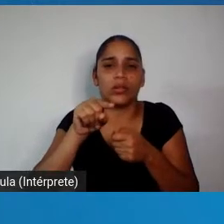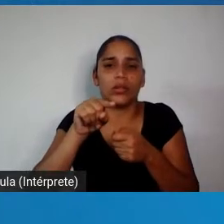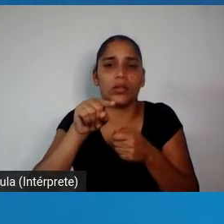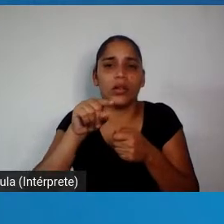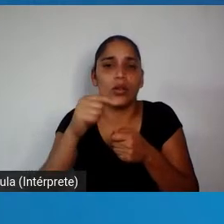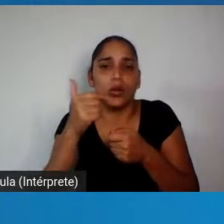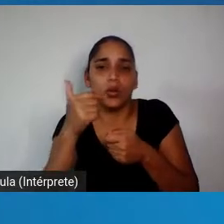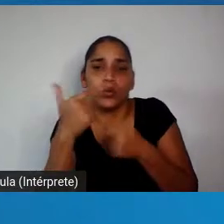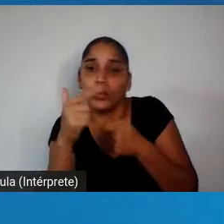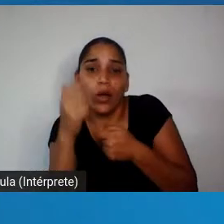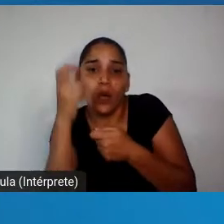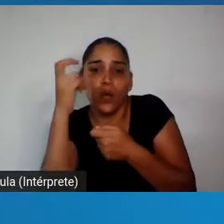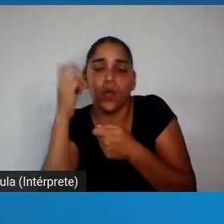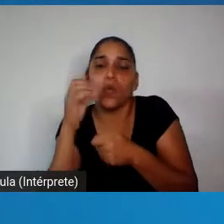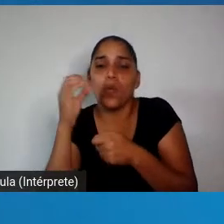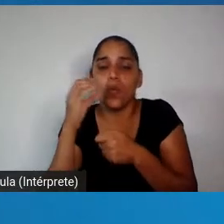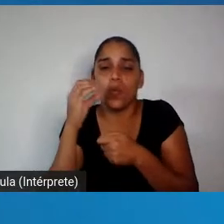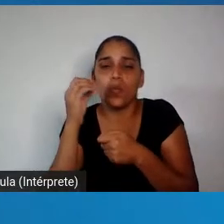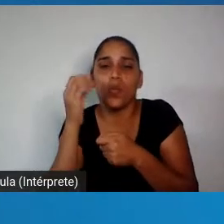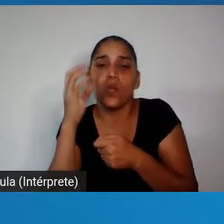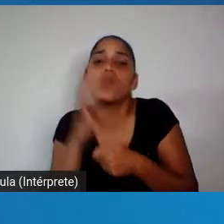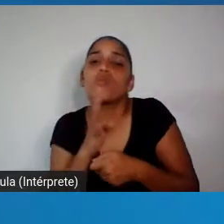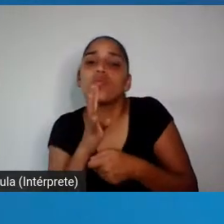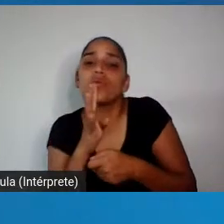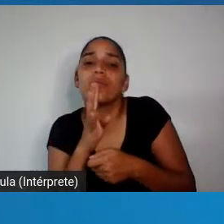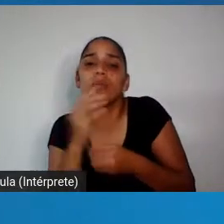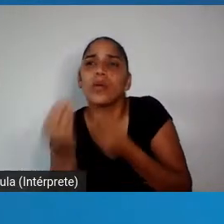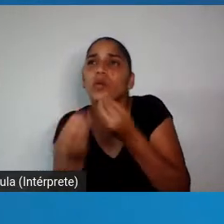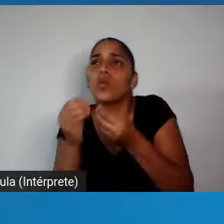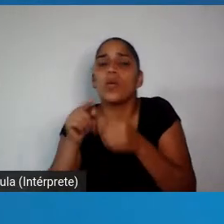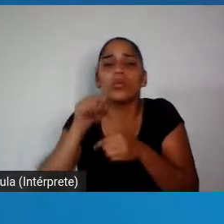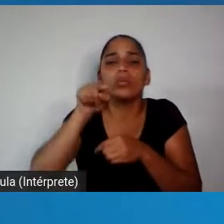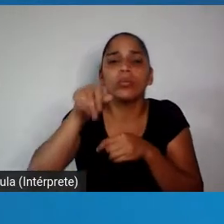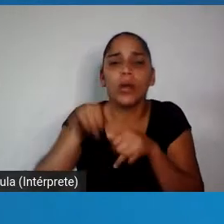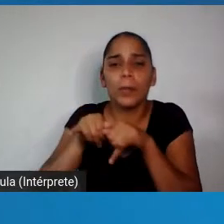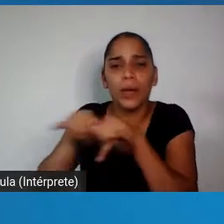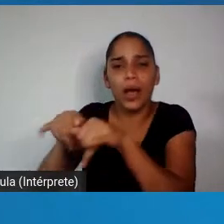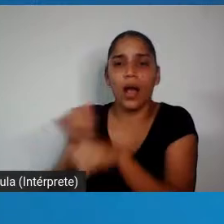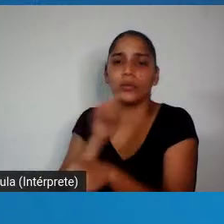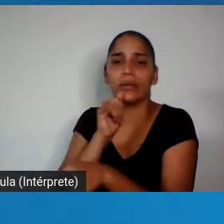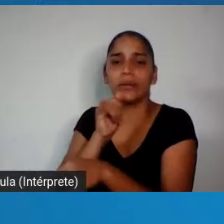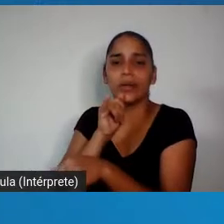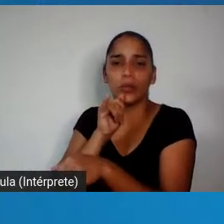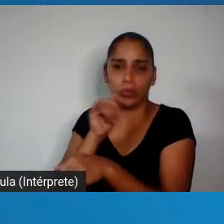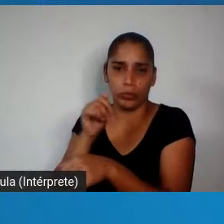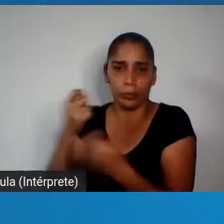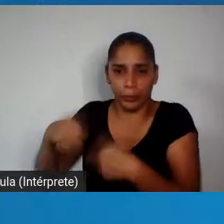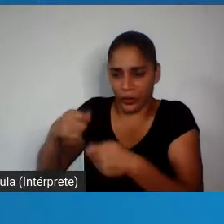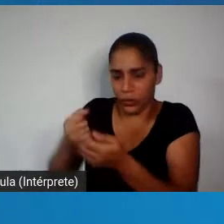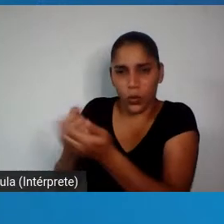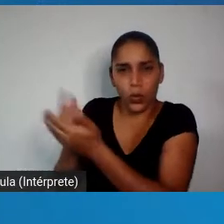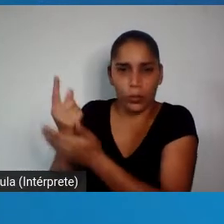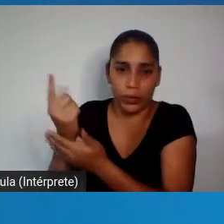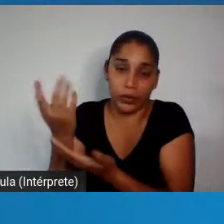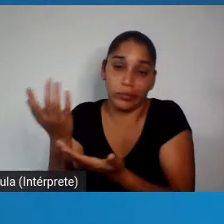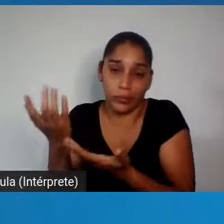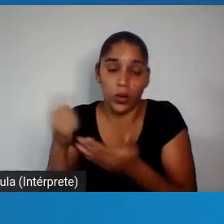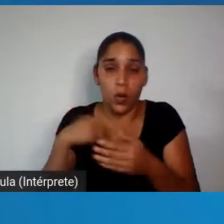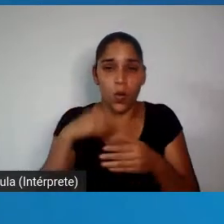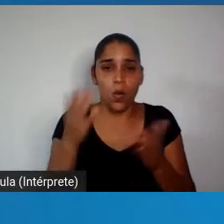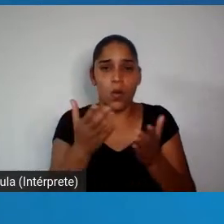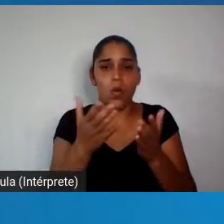tem conhecimento, não sabe nem ir ao mercado comprar o que precisa. Então, acho que hoje a questão do